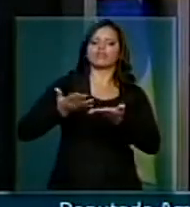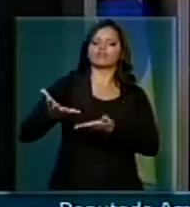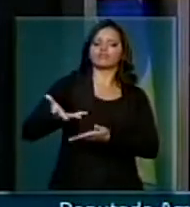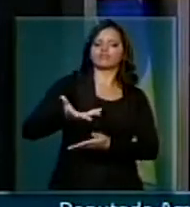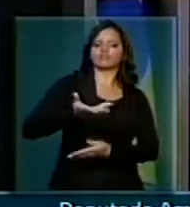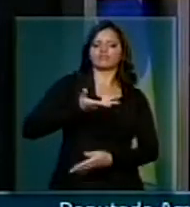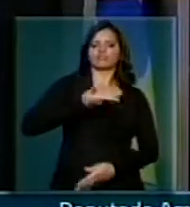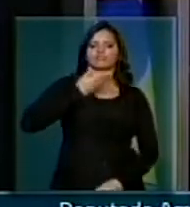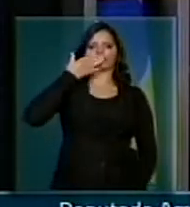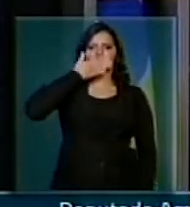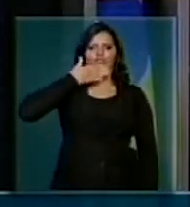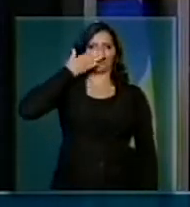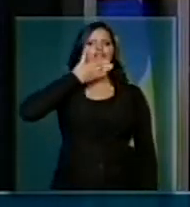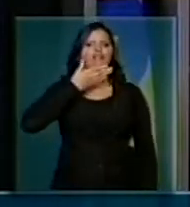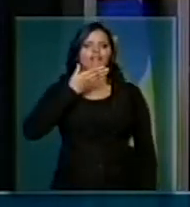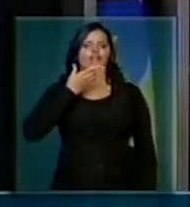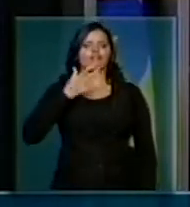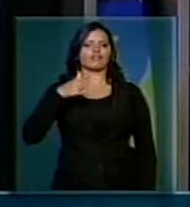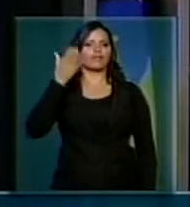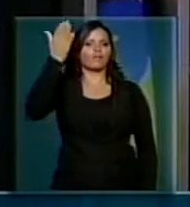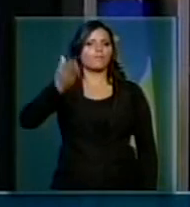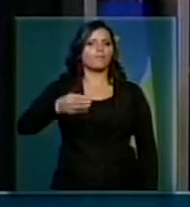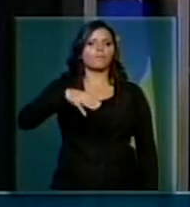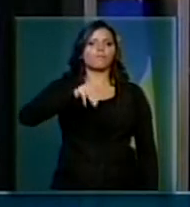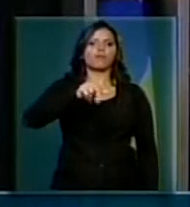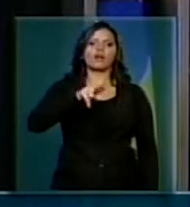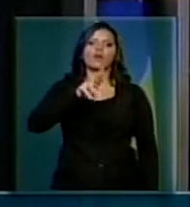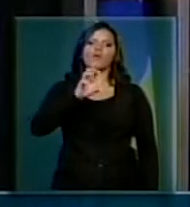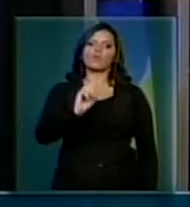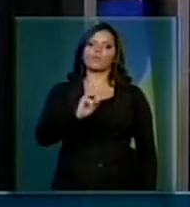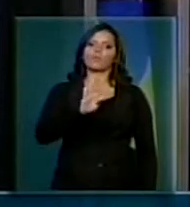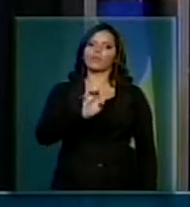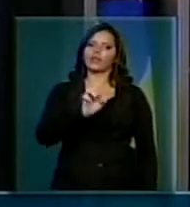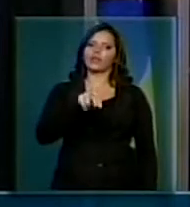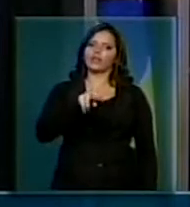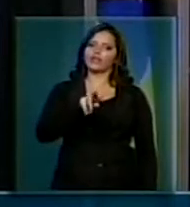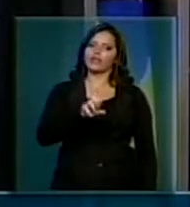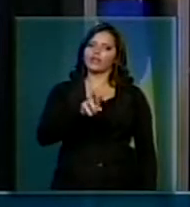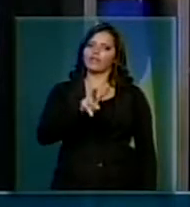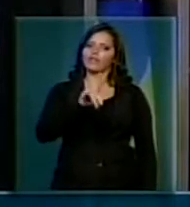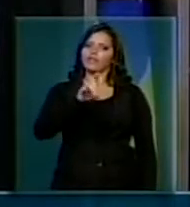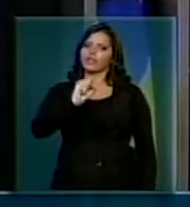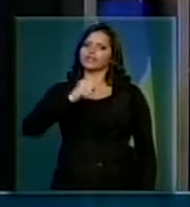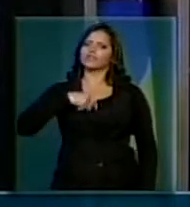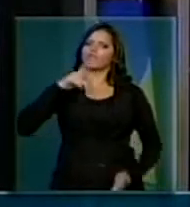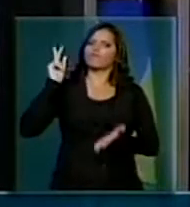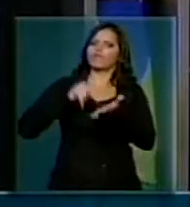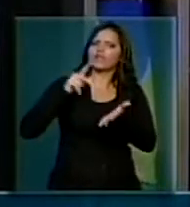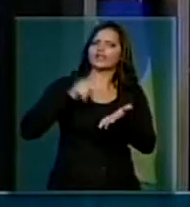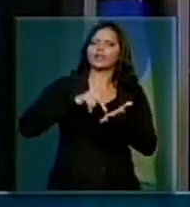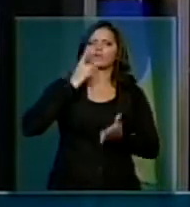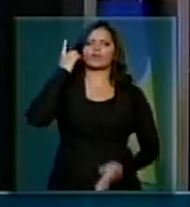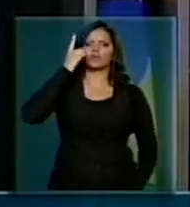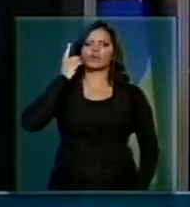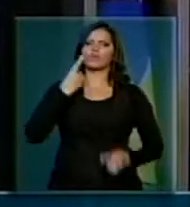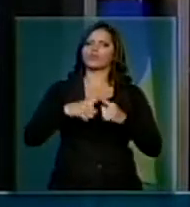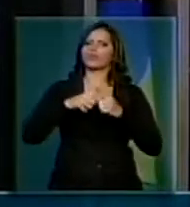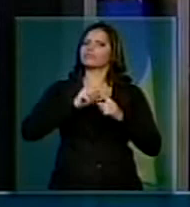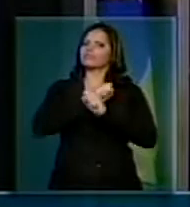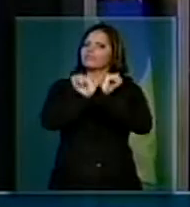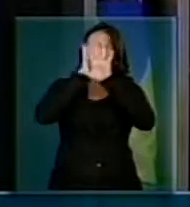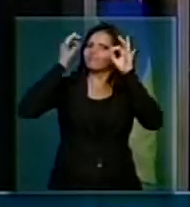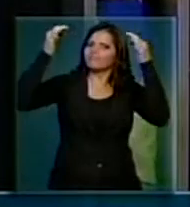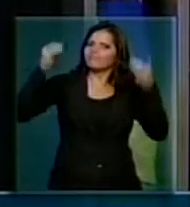Benevides, eu reputo como um verdadeiro parlamentar, porque prestigia esses espaços transparentes e